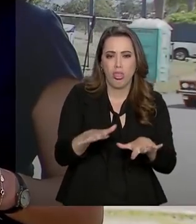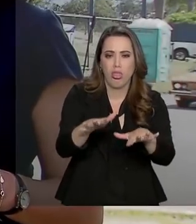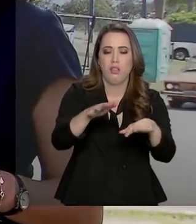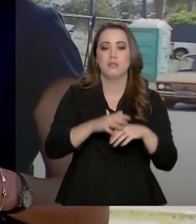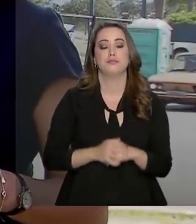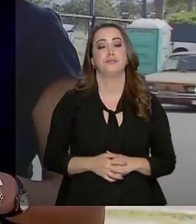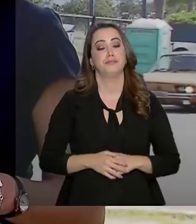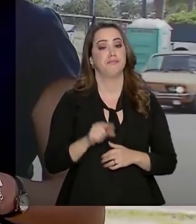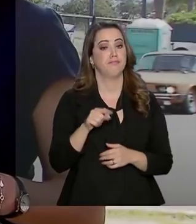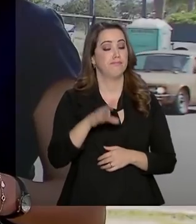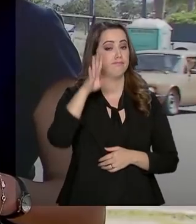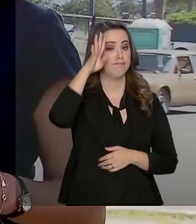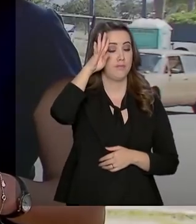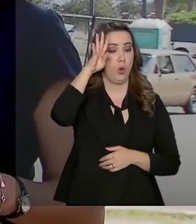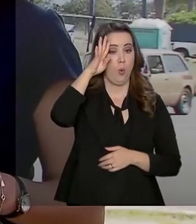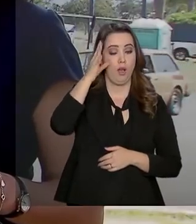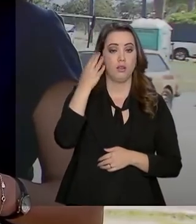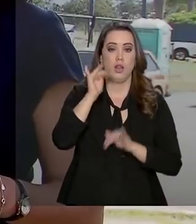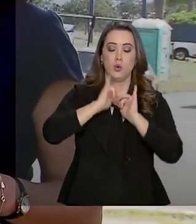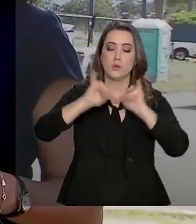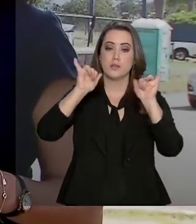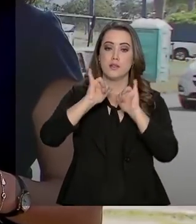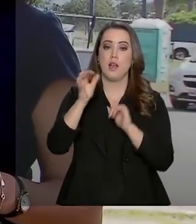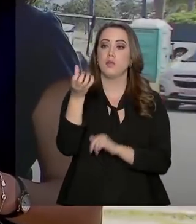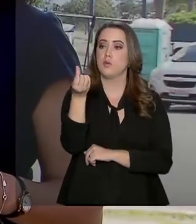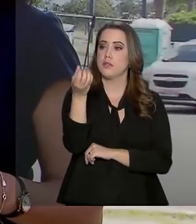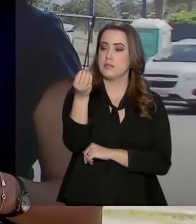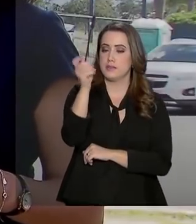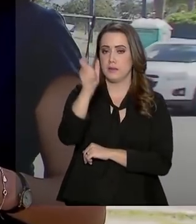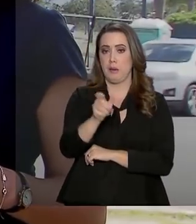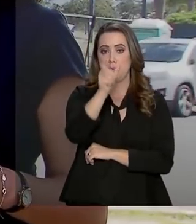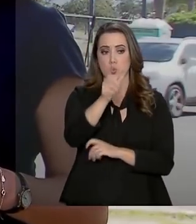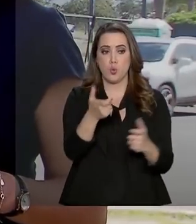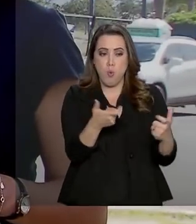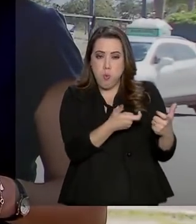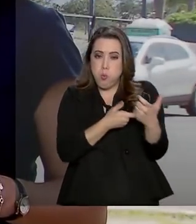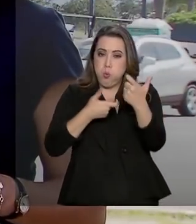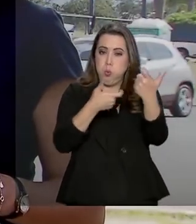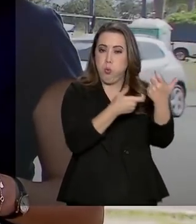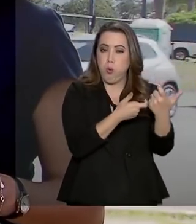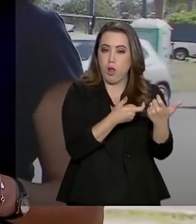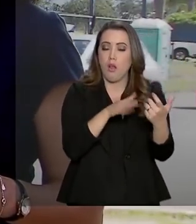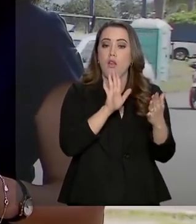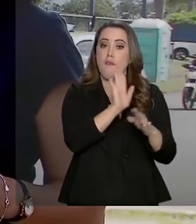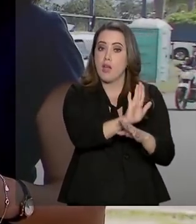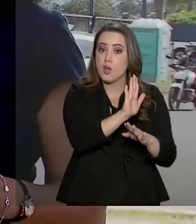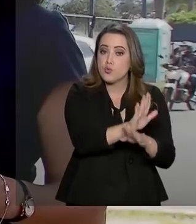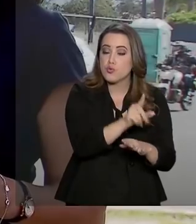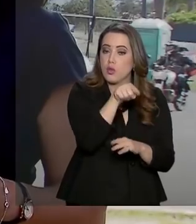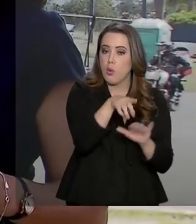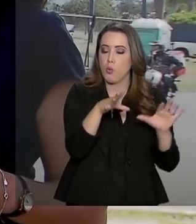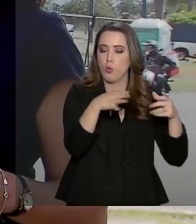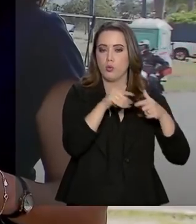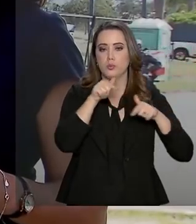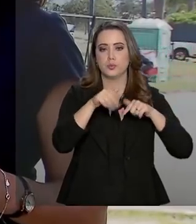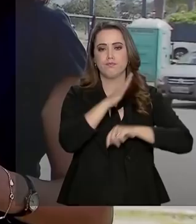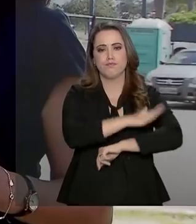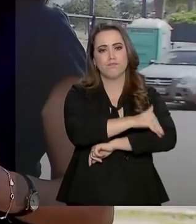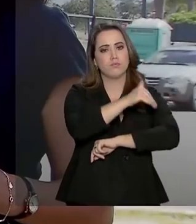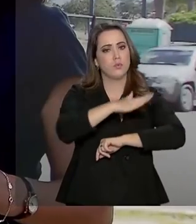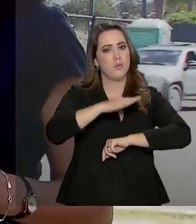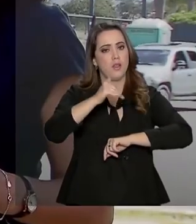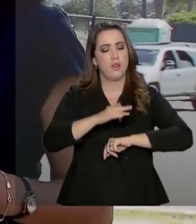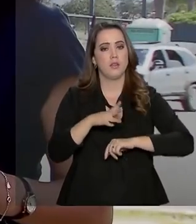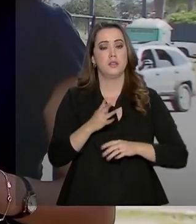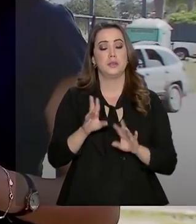anunciado que 60 bombeiros da Força Nacional de Segurança Pública vão reforçar a atuação das equipes aqui em Brumadinho.